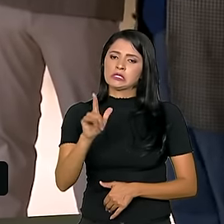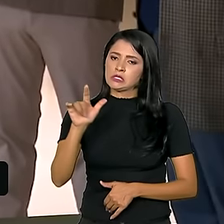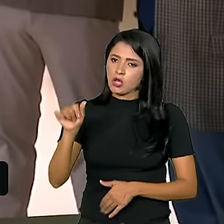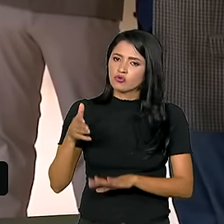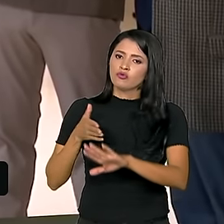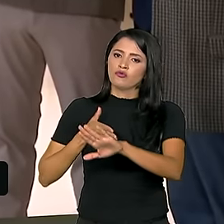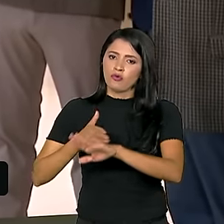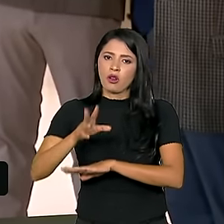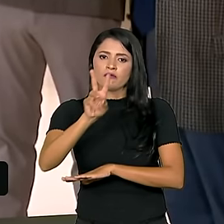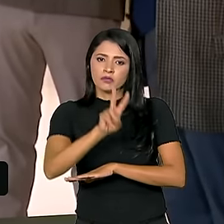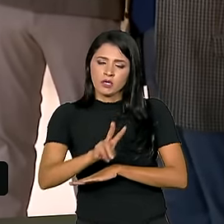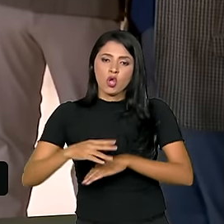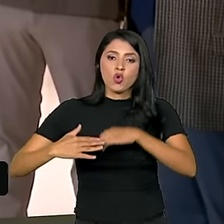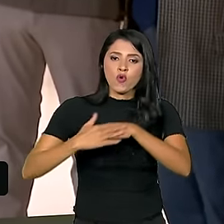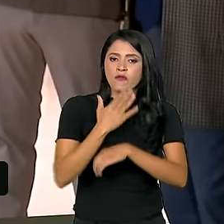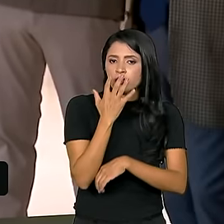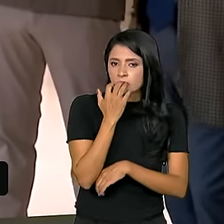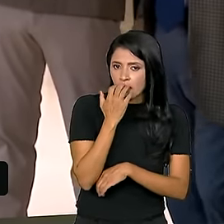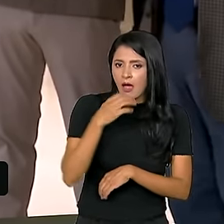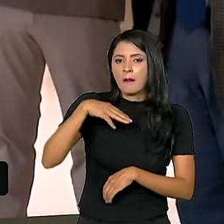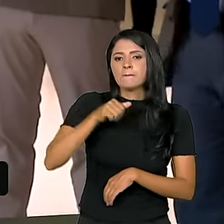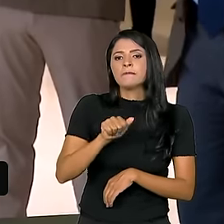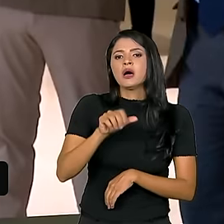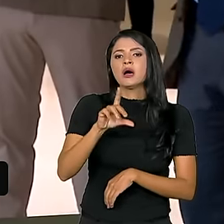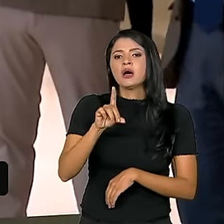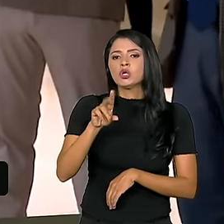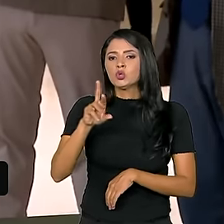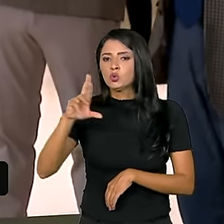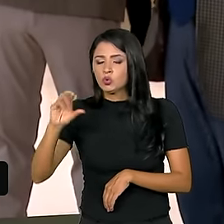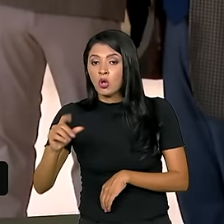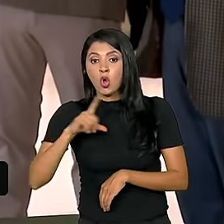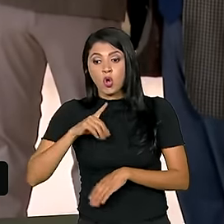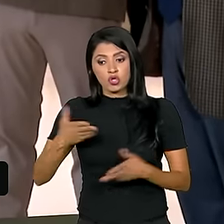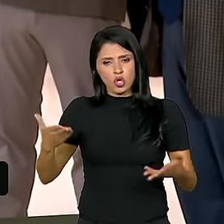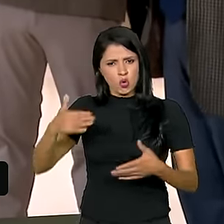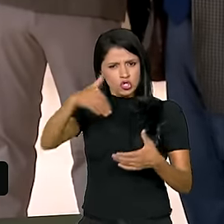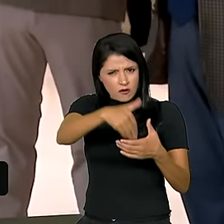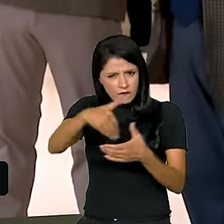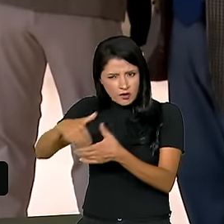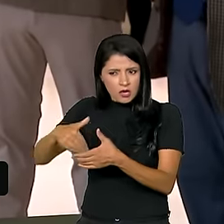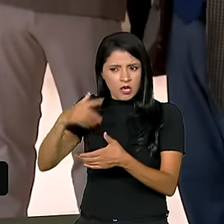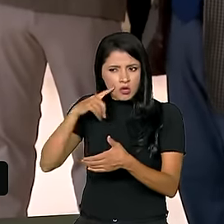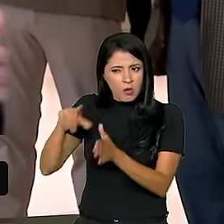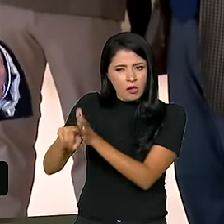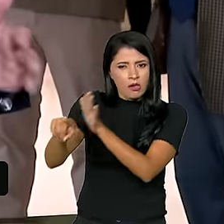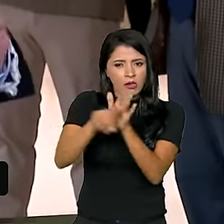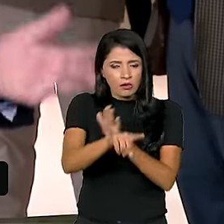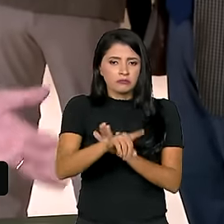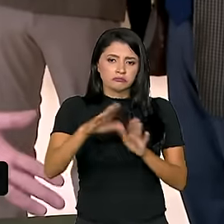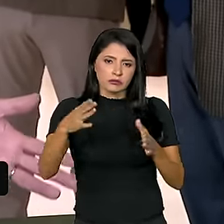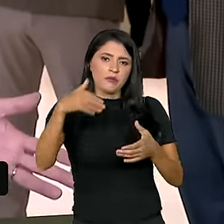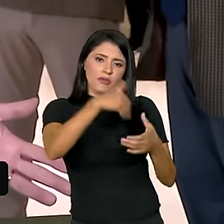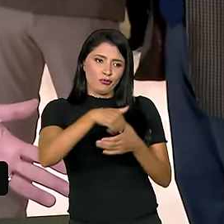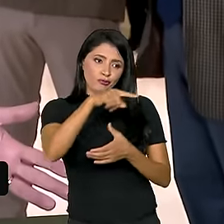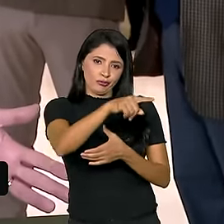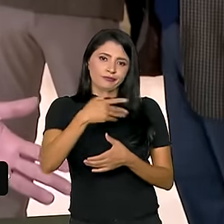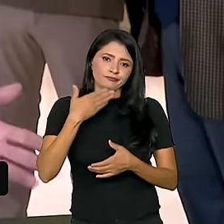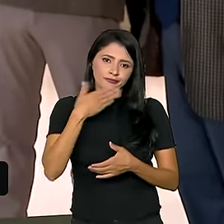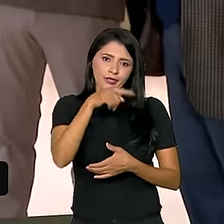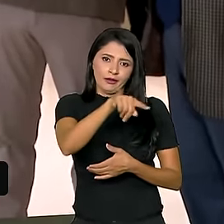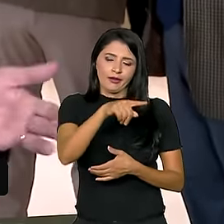conversar com o Maduro. Teve um referendo, acho que é hoje o referendo. Obviamente que o referendo vai dar o que o Maduro quer,